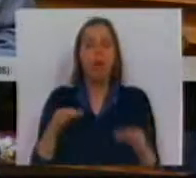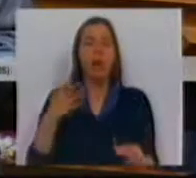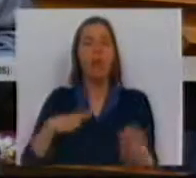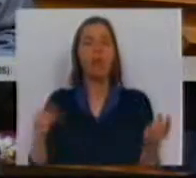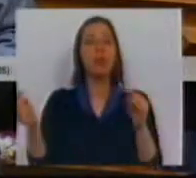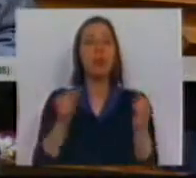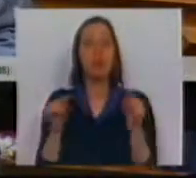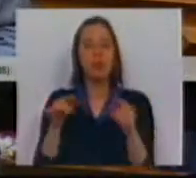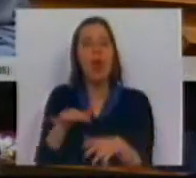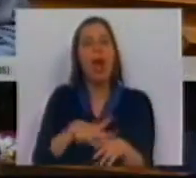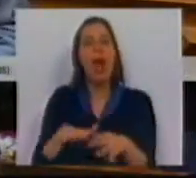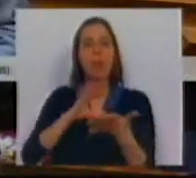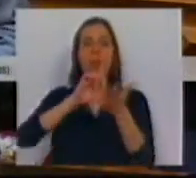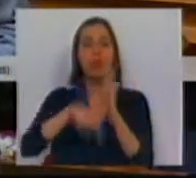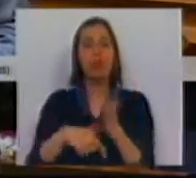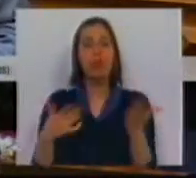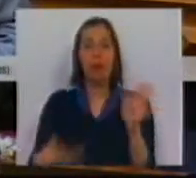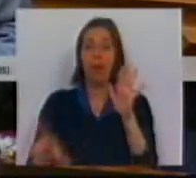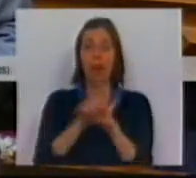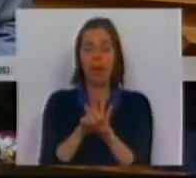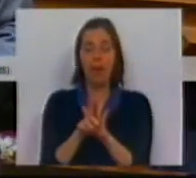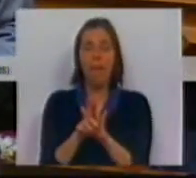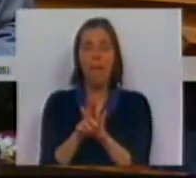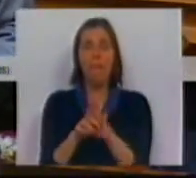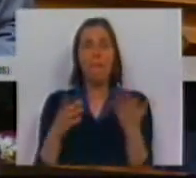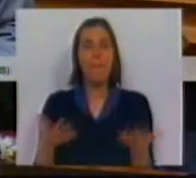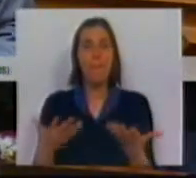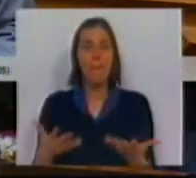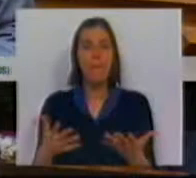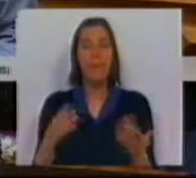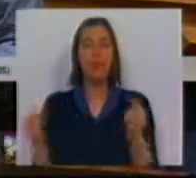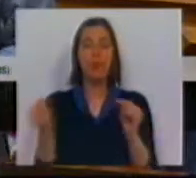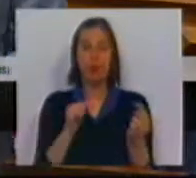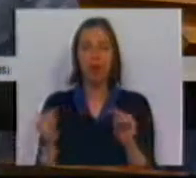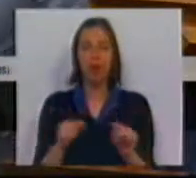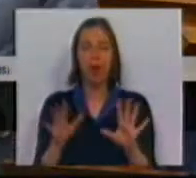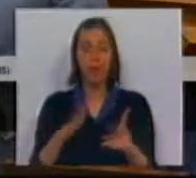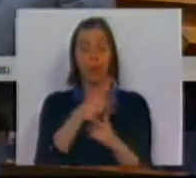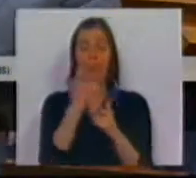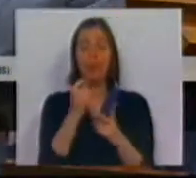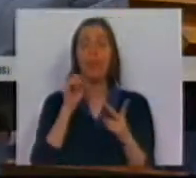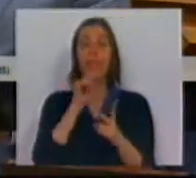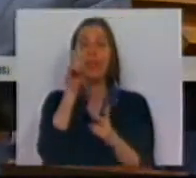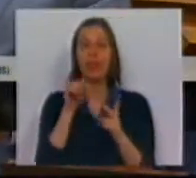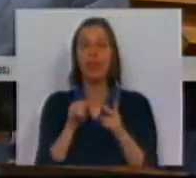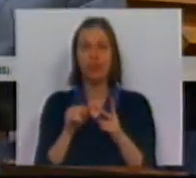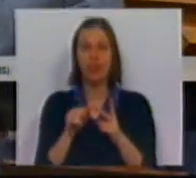teremos que discutir no âmbito do projeto de lei que está agora em discussão. A segunda questão,